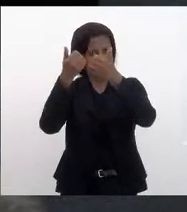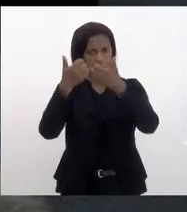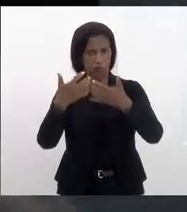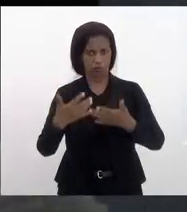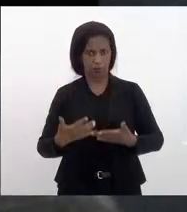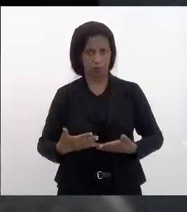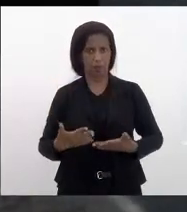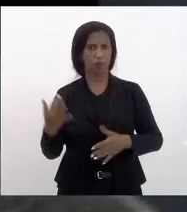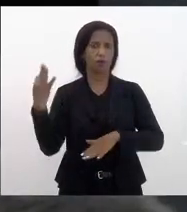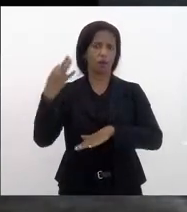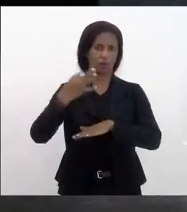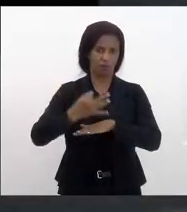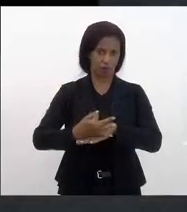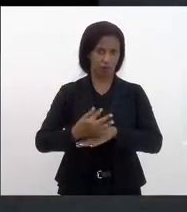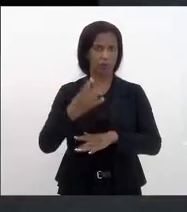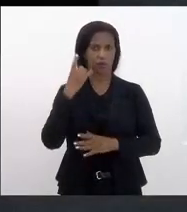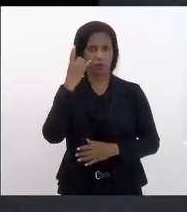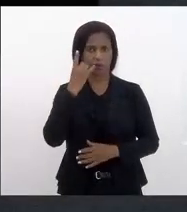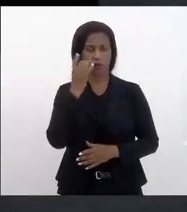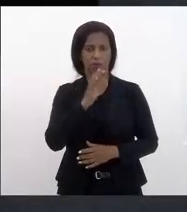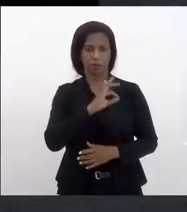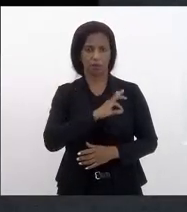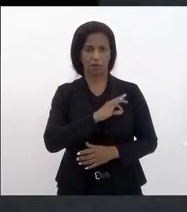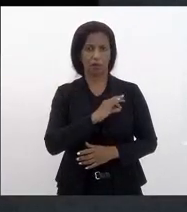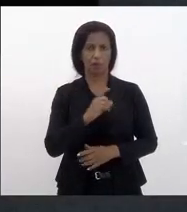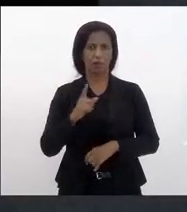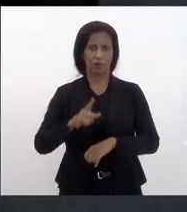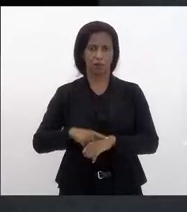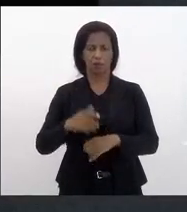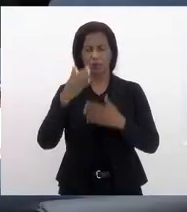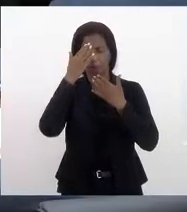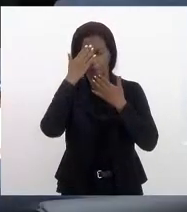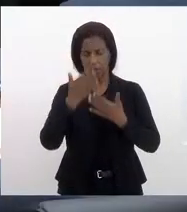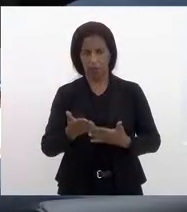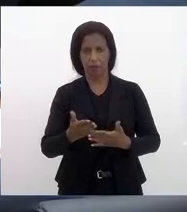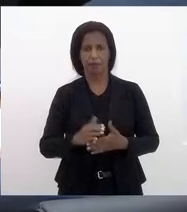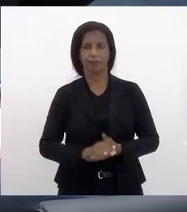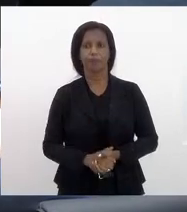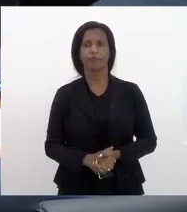a ausência da deputada Marta Rocha nesse momento. Muito obrigado, presidente.